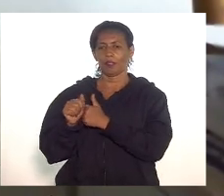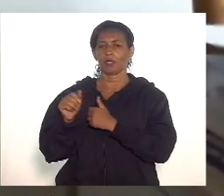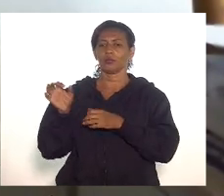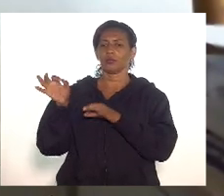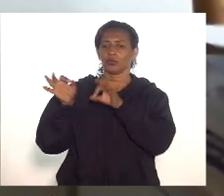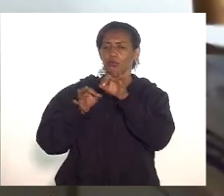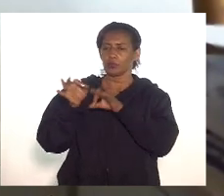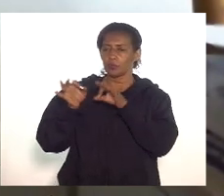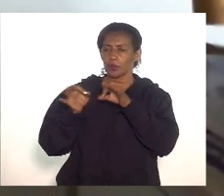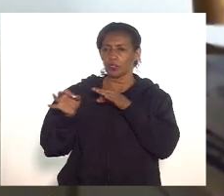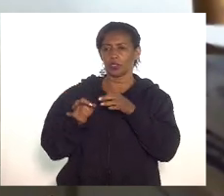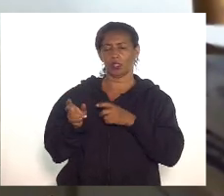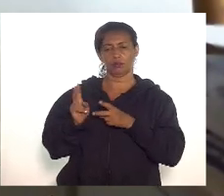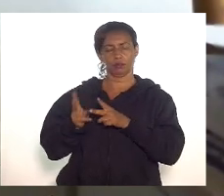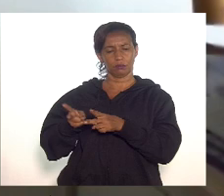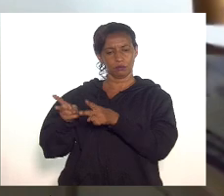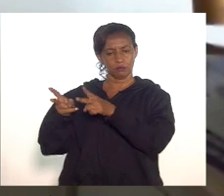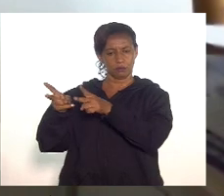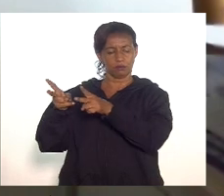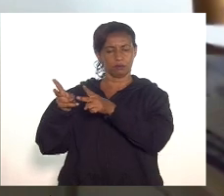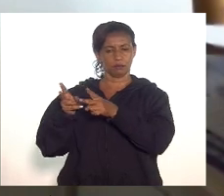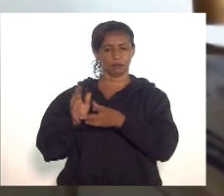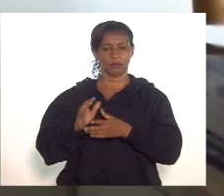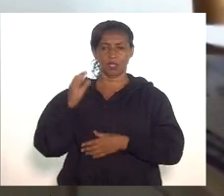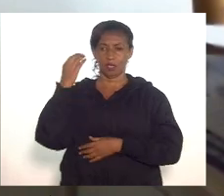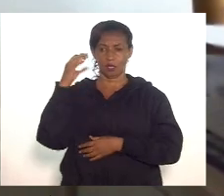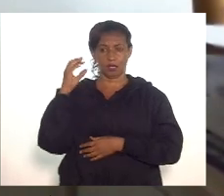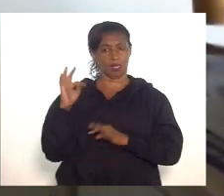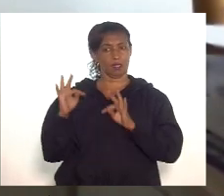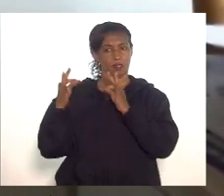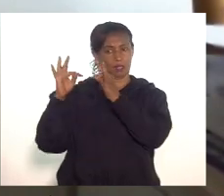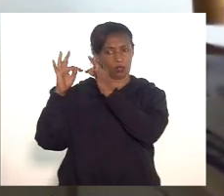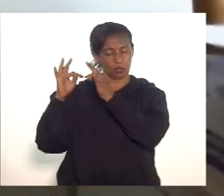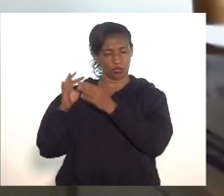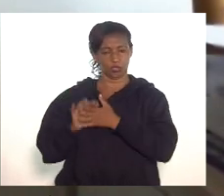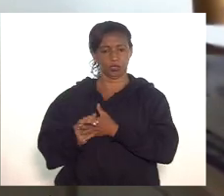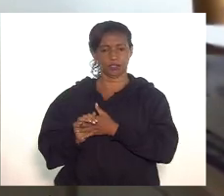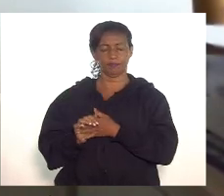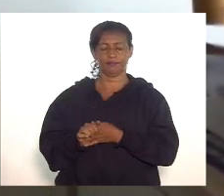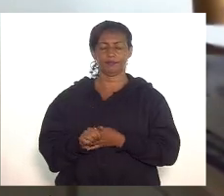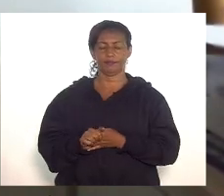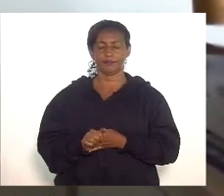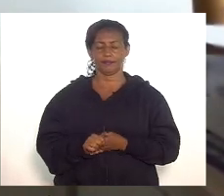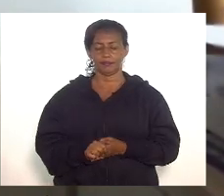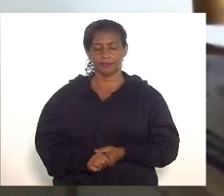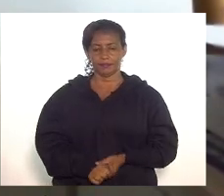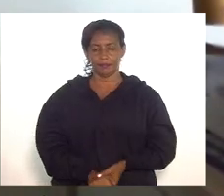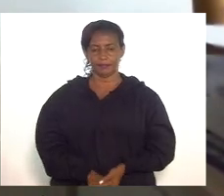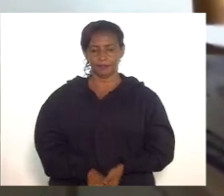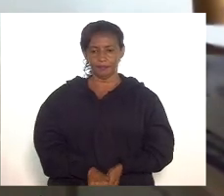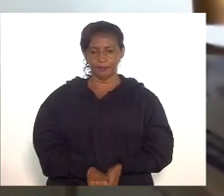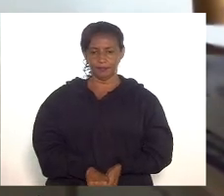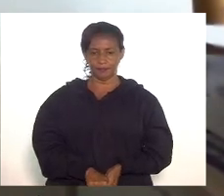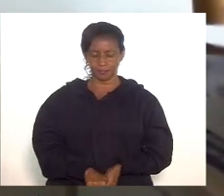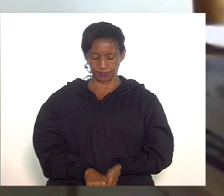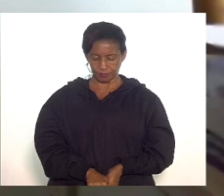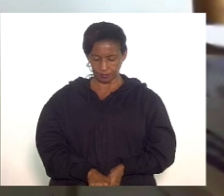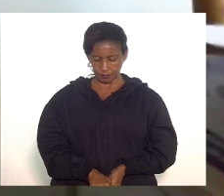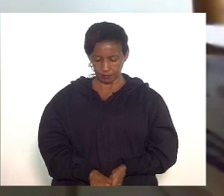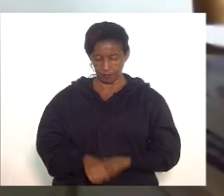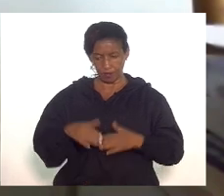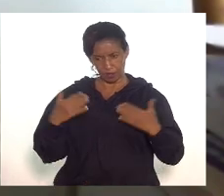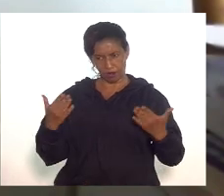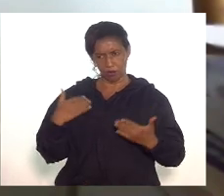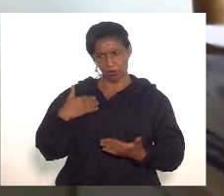andamento de ciência e tecnologia, na Secretaria de Ciência e Tecnologia. Então, um critério de